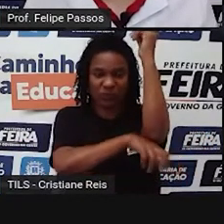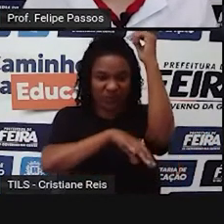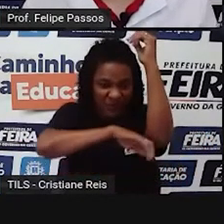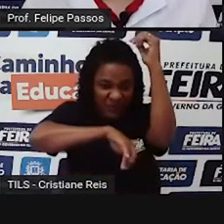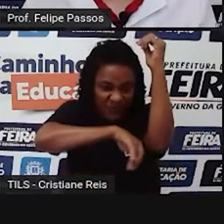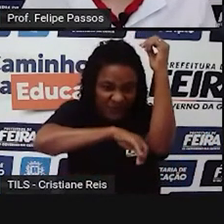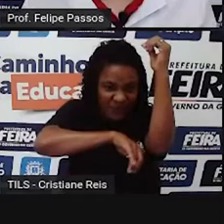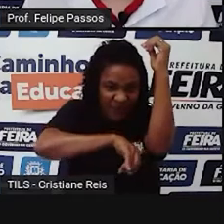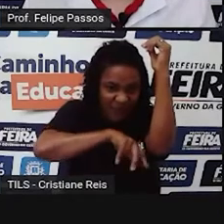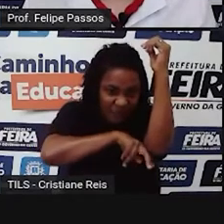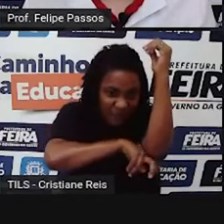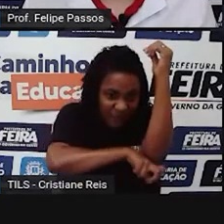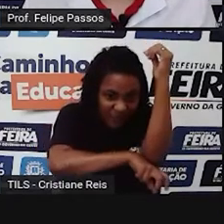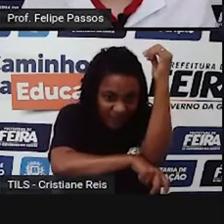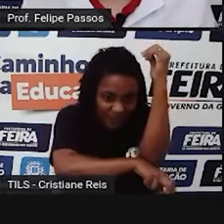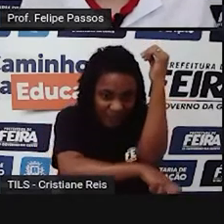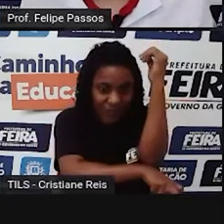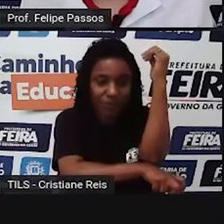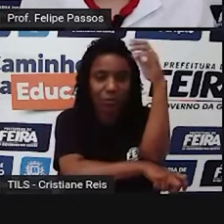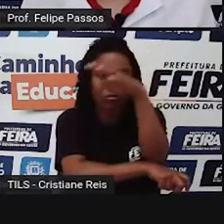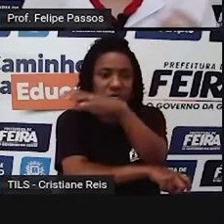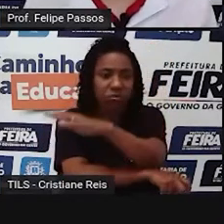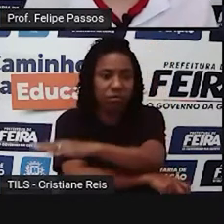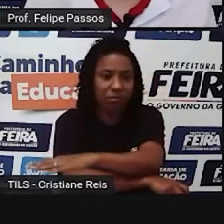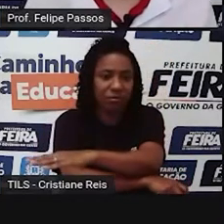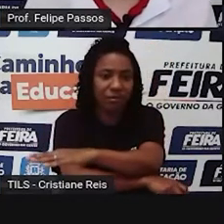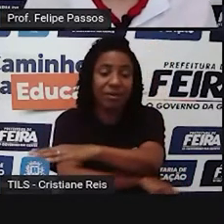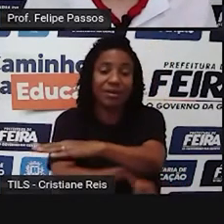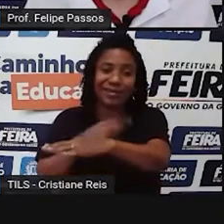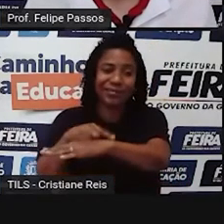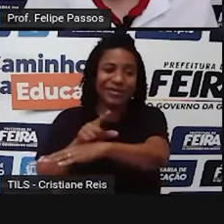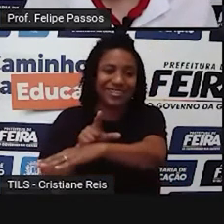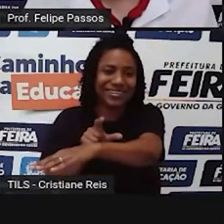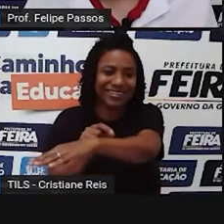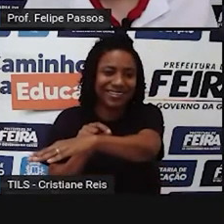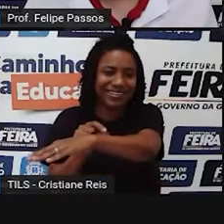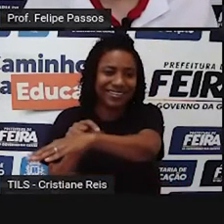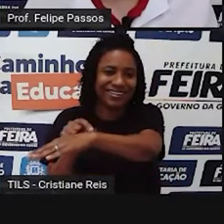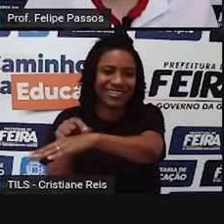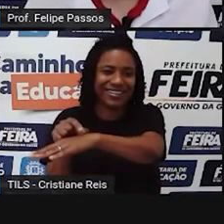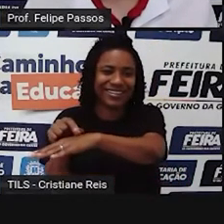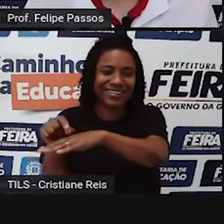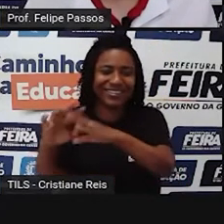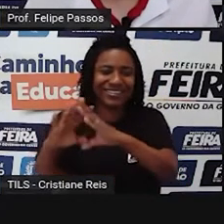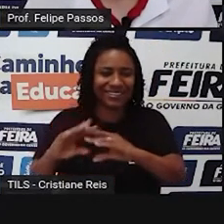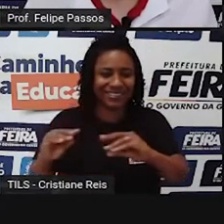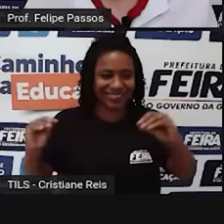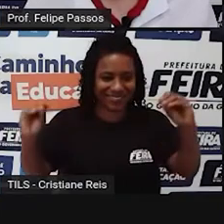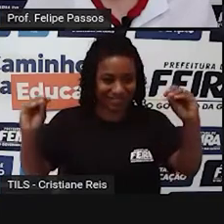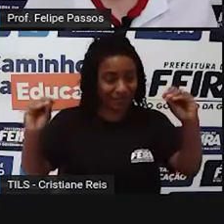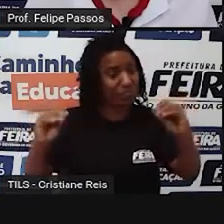ambiente, essas modificações no ambiente podem ser positivas, ou negativas, como eu já tinha comentado com vocês.